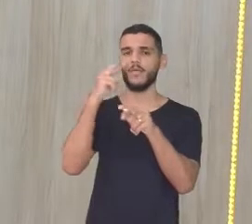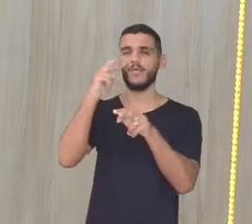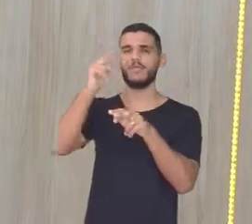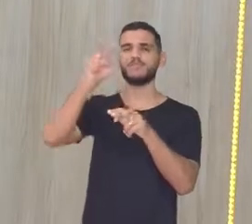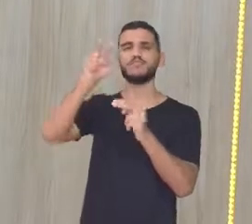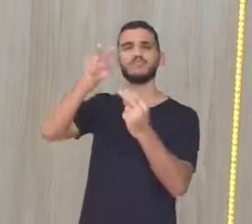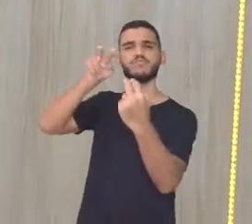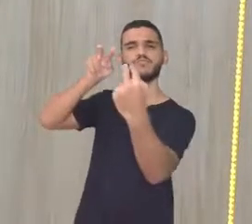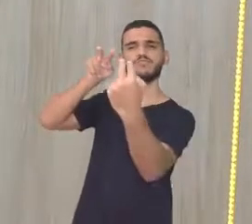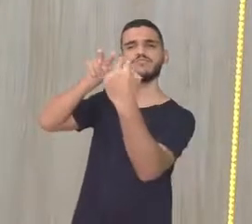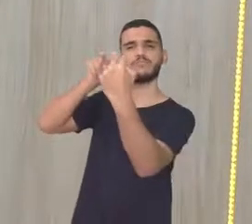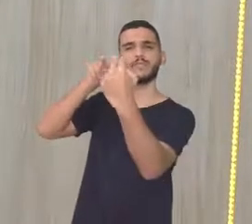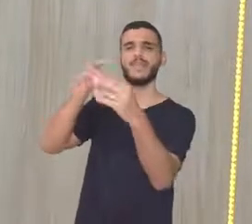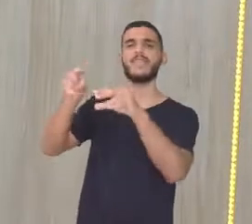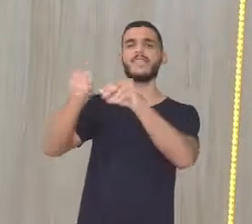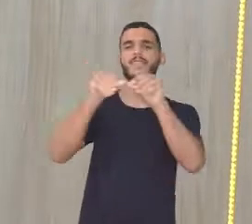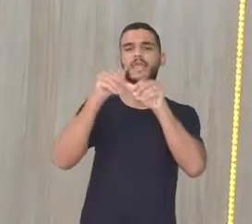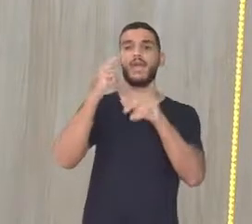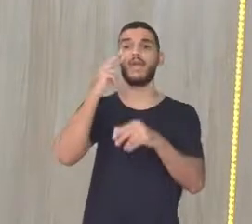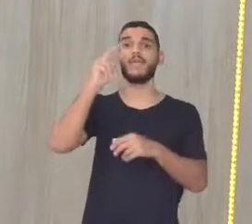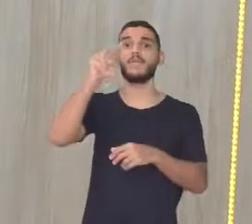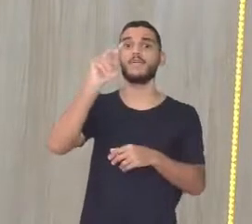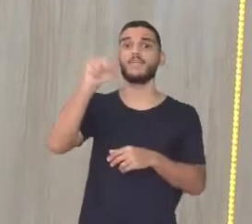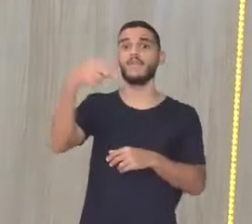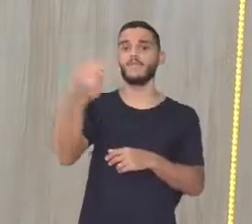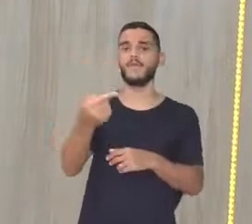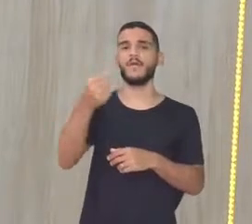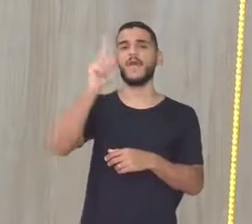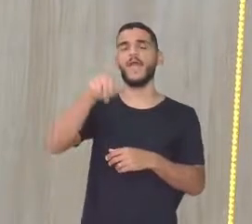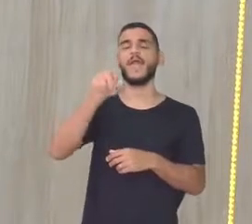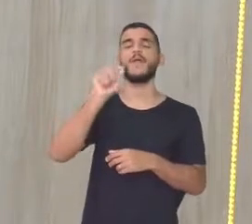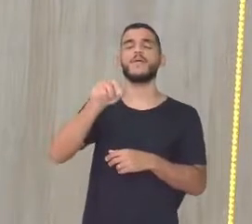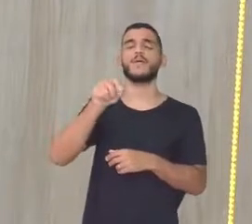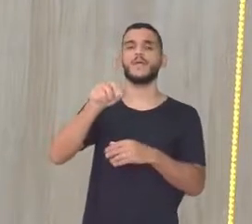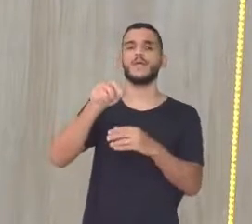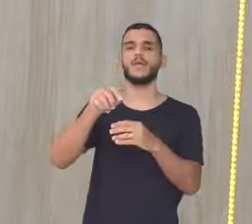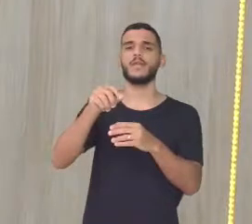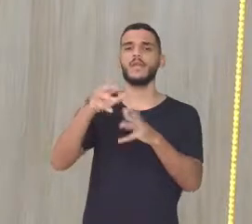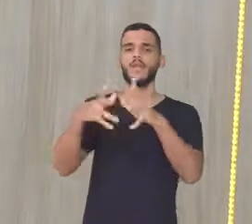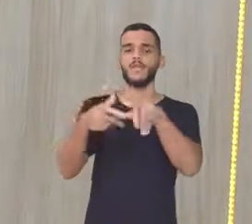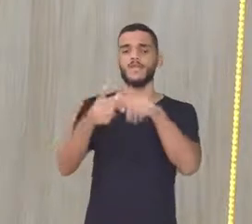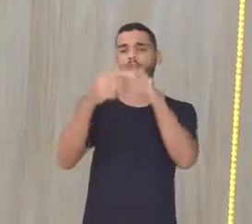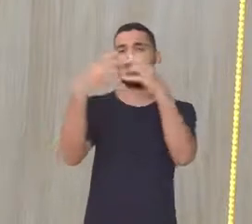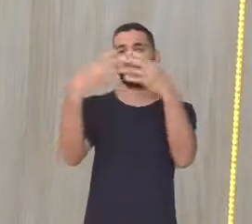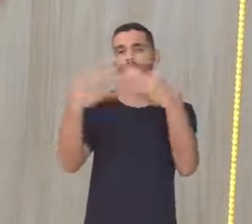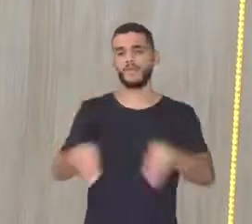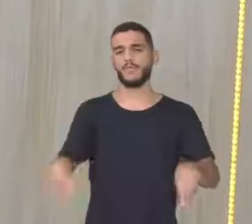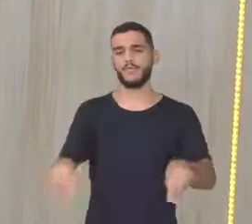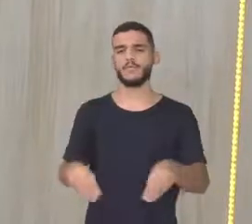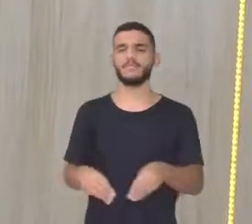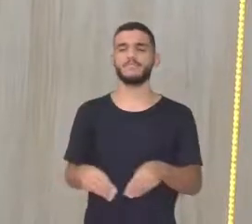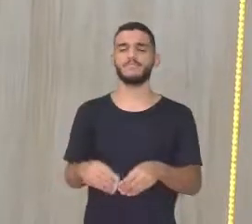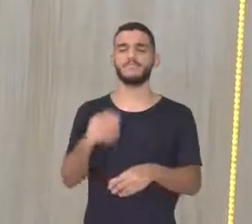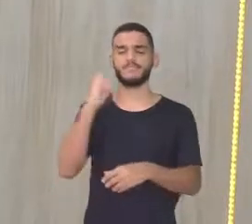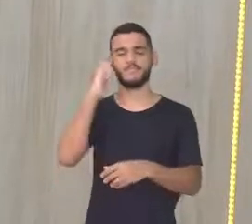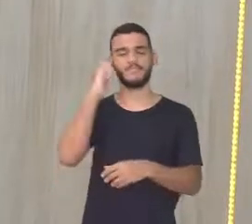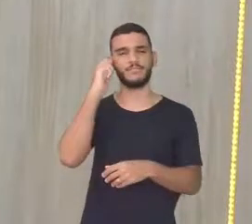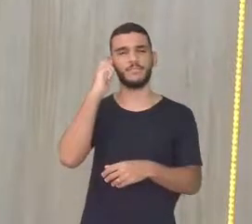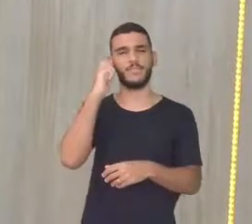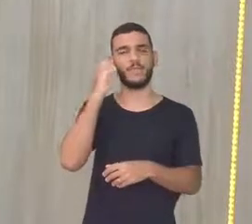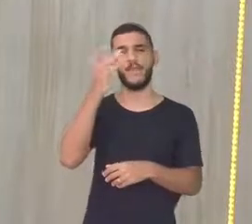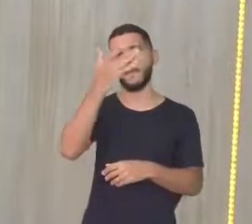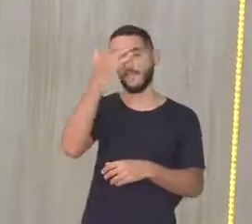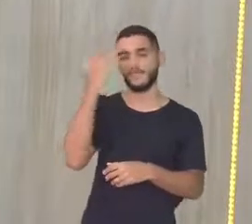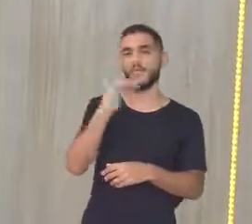Professora Não é? Porque uma pessoa Porque depois dali A terra se acabava E você ia cair Antes de chegar